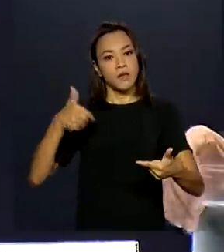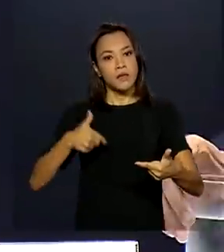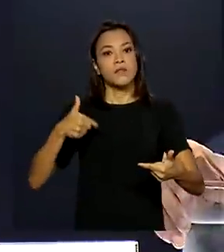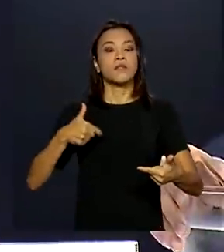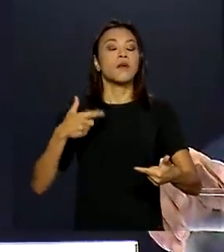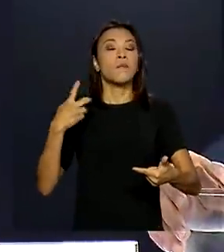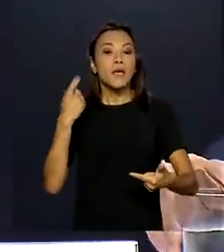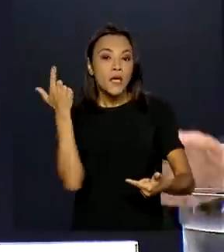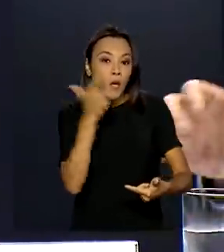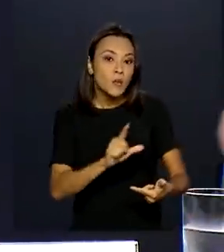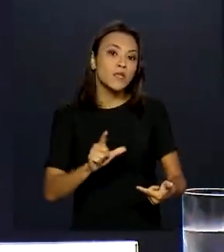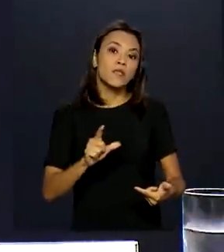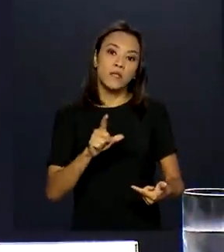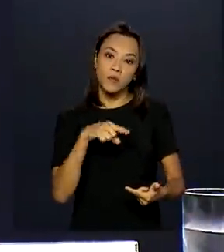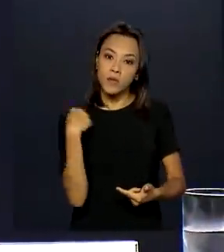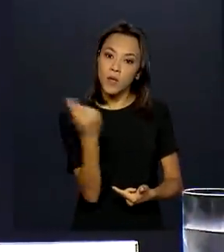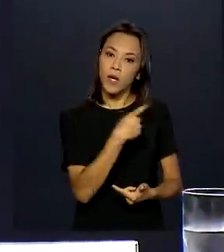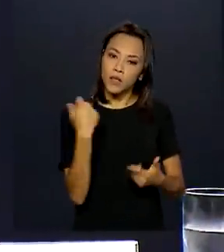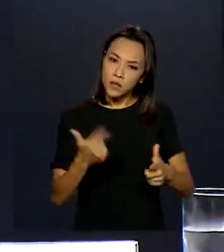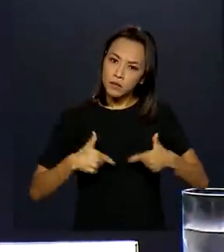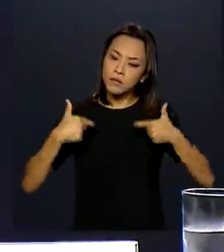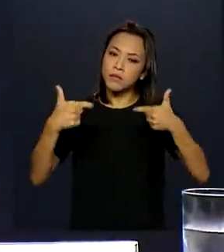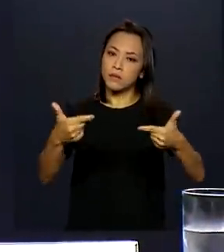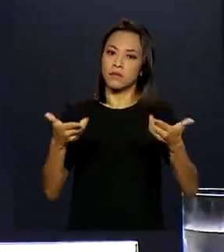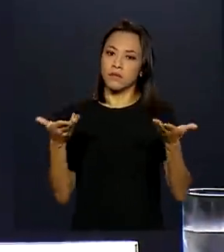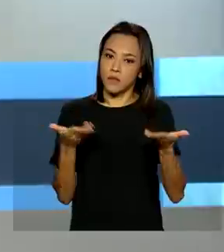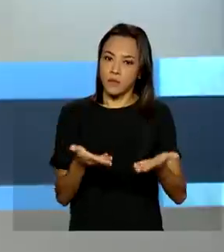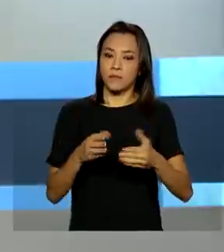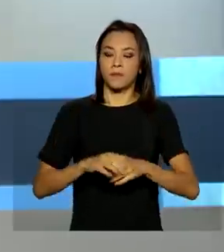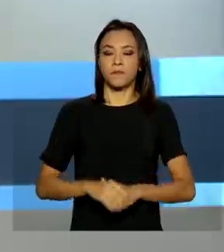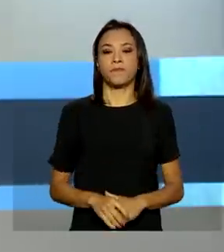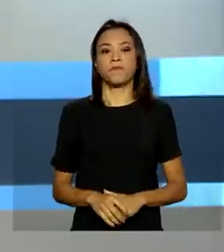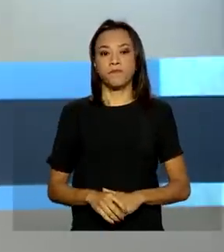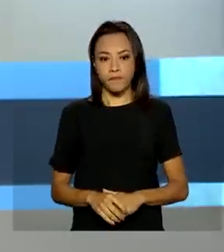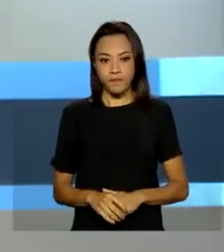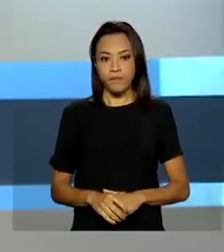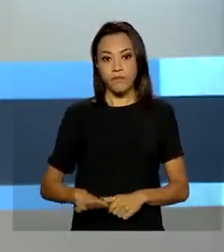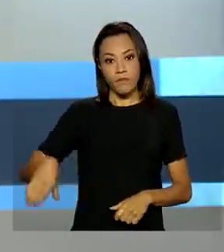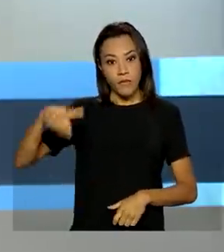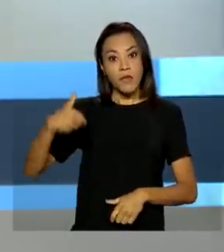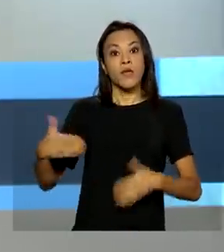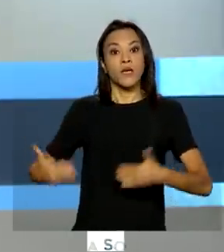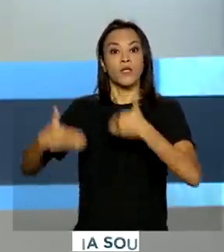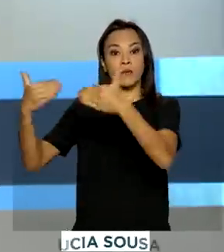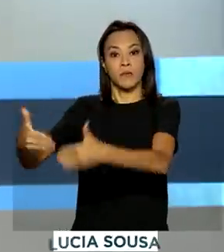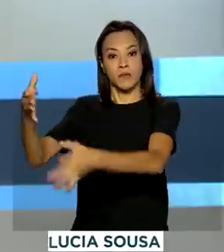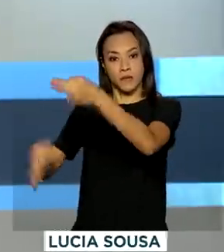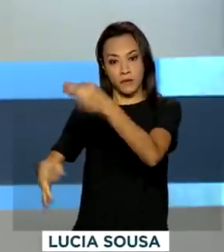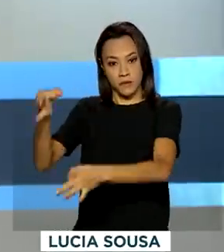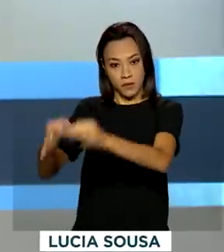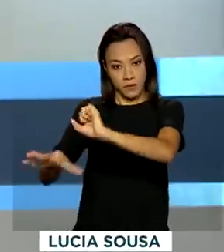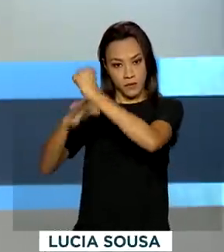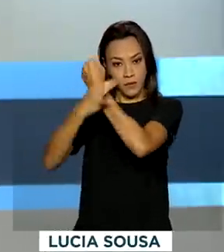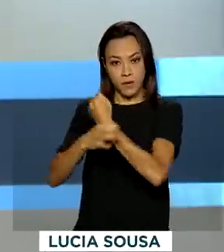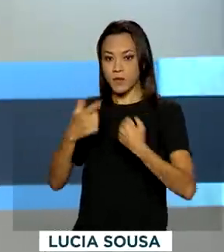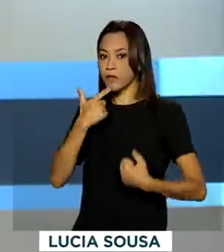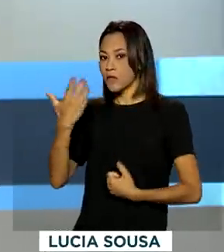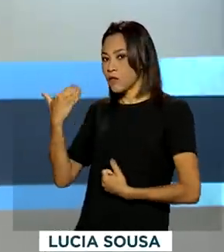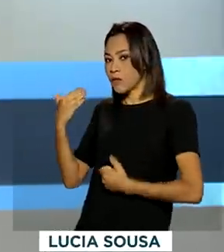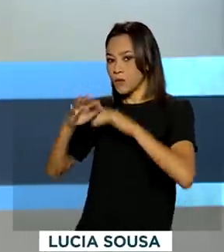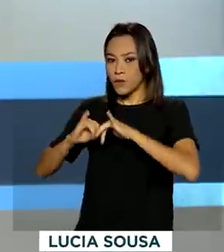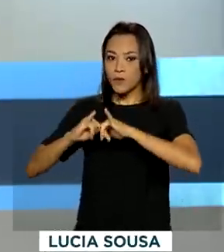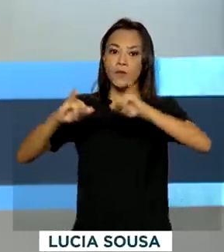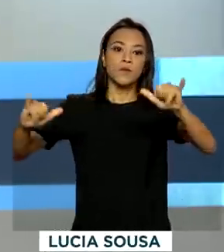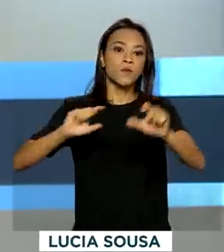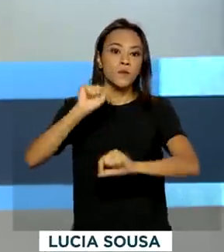nesse momento para que a gente possa atuar e fazer frente a esses números. E o Ministério da Justiça e Segurança Pública divulgou os dados da